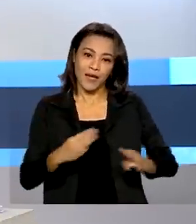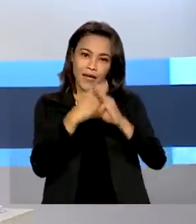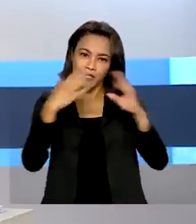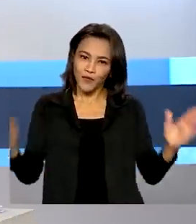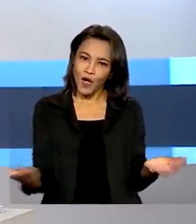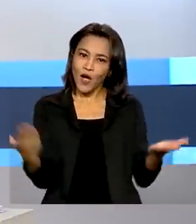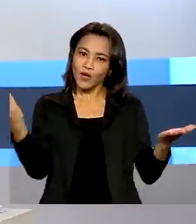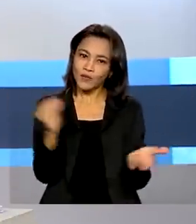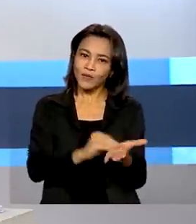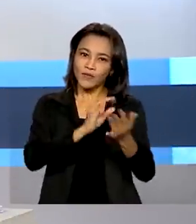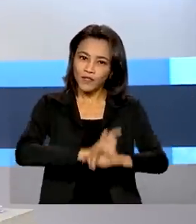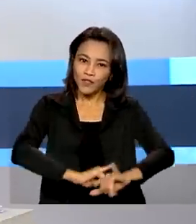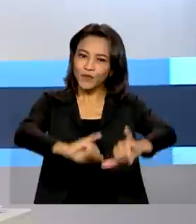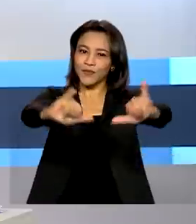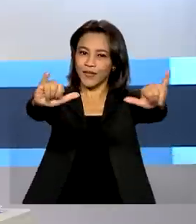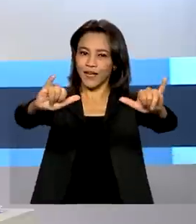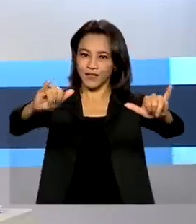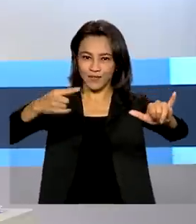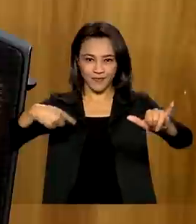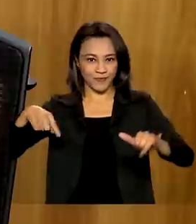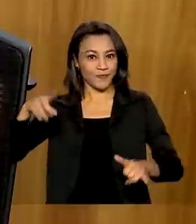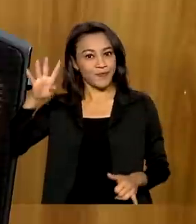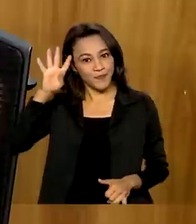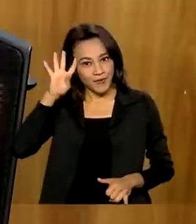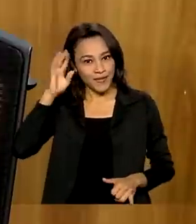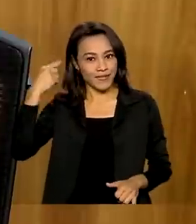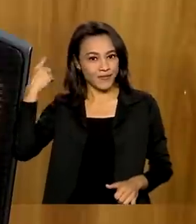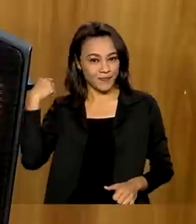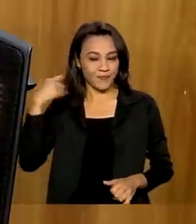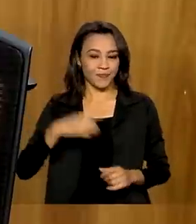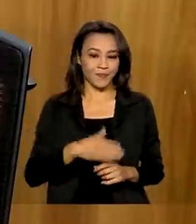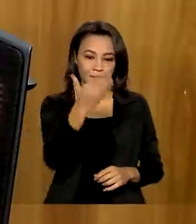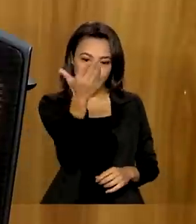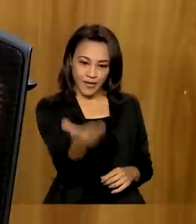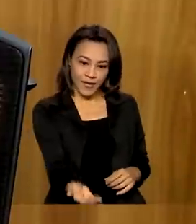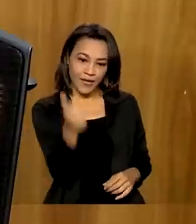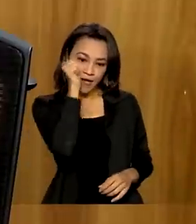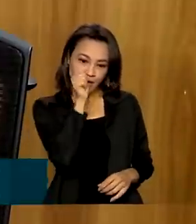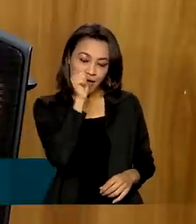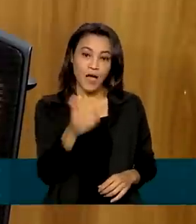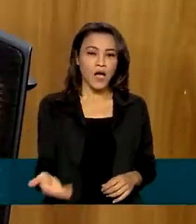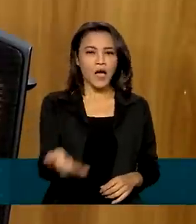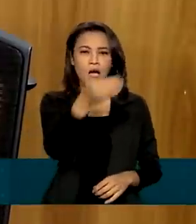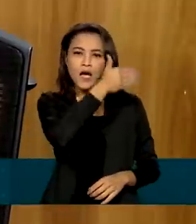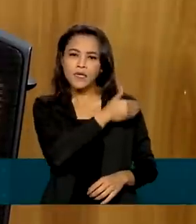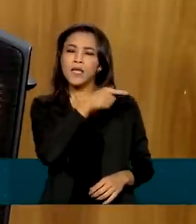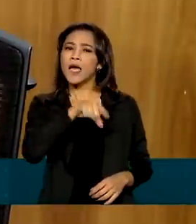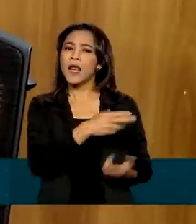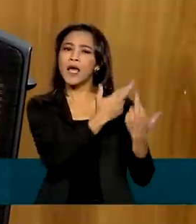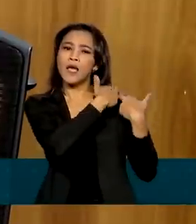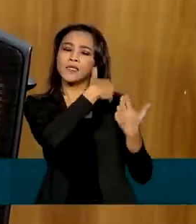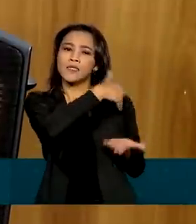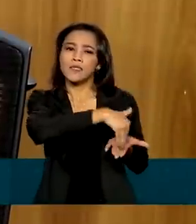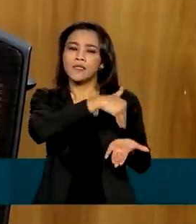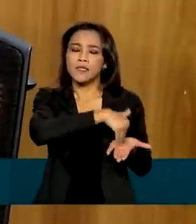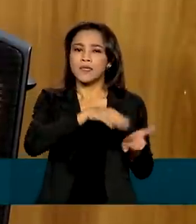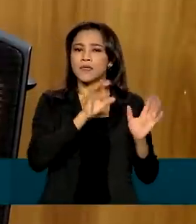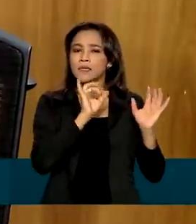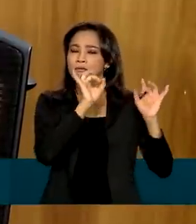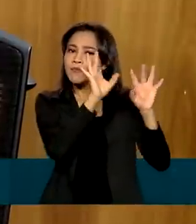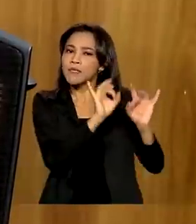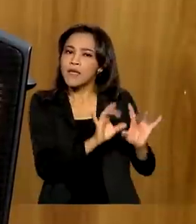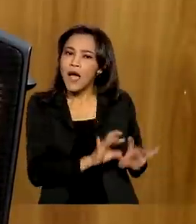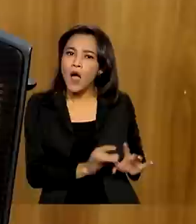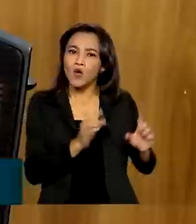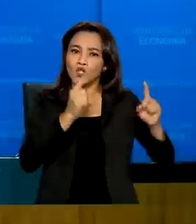Oficial da União, desta quarta-feira. Daniela Marques comandava a Secretaria Especial de Produtividade